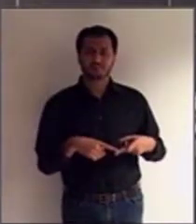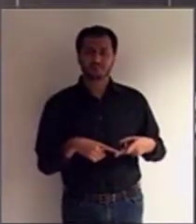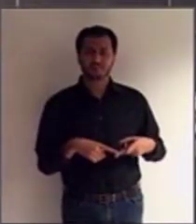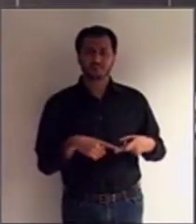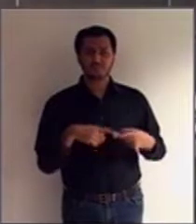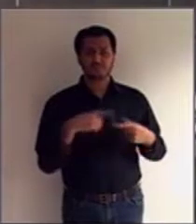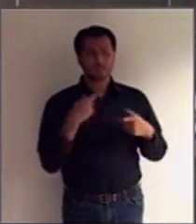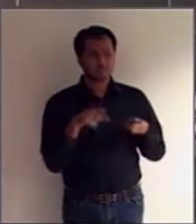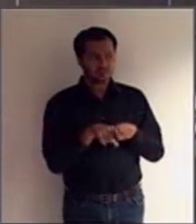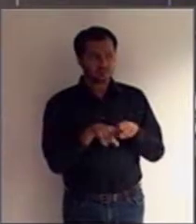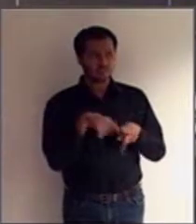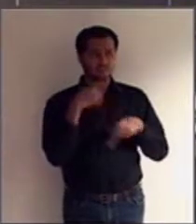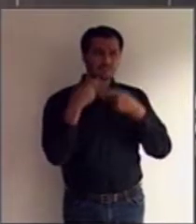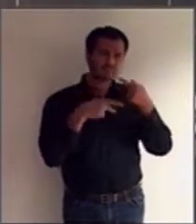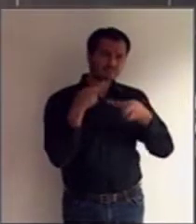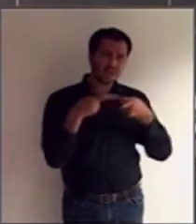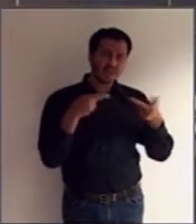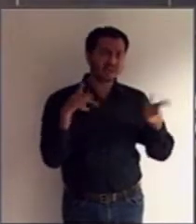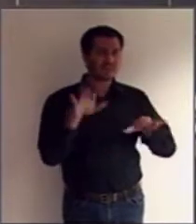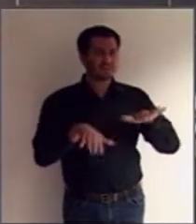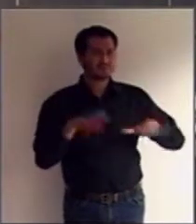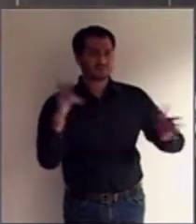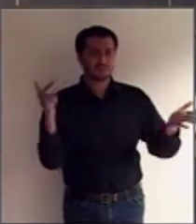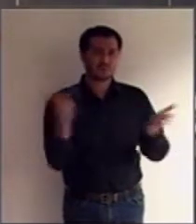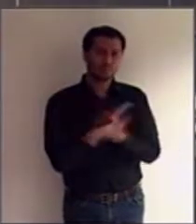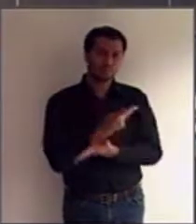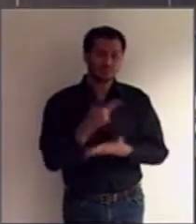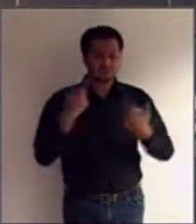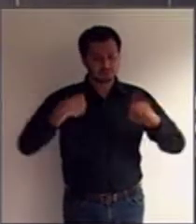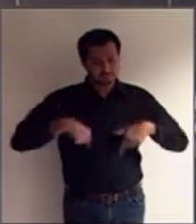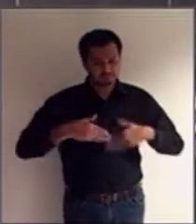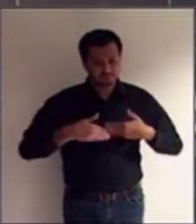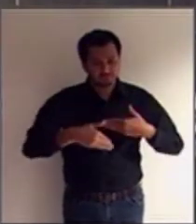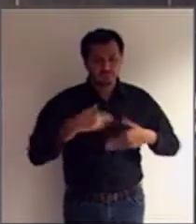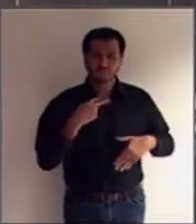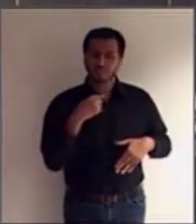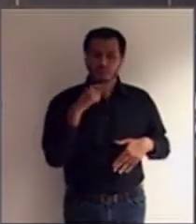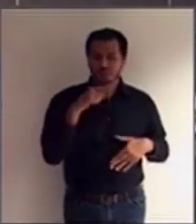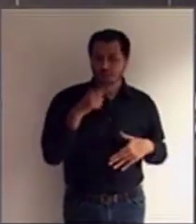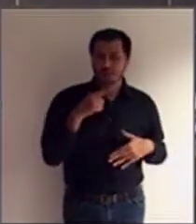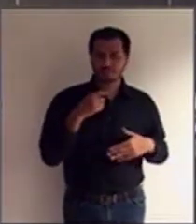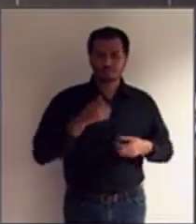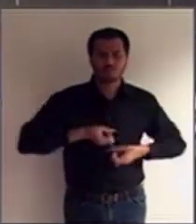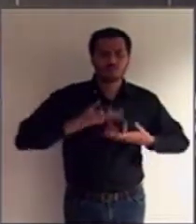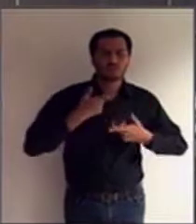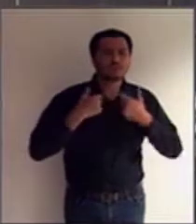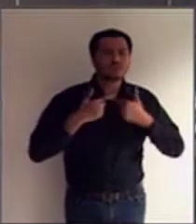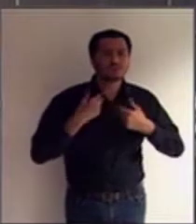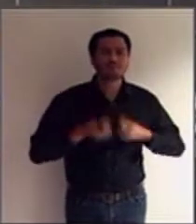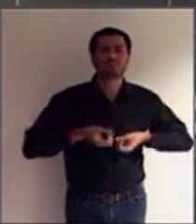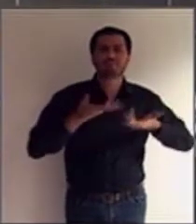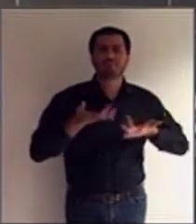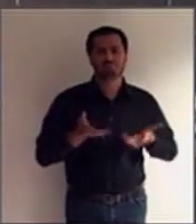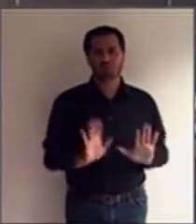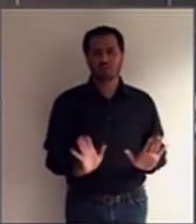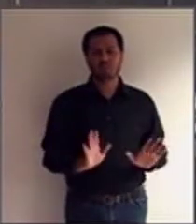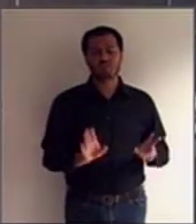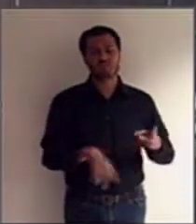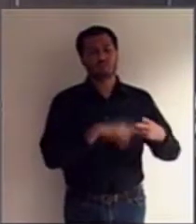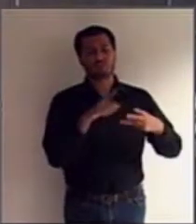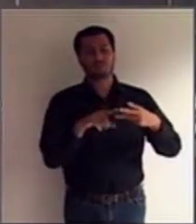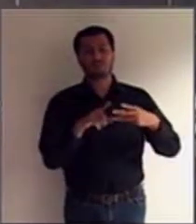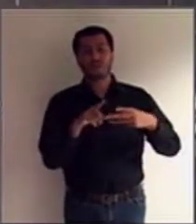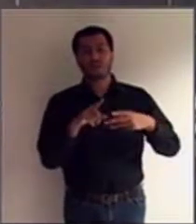fala por qualquer causa transitória que não possa exprimir a sua vontade. Depois, no artigo 4º, ele vem falando nos